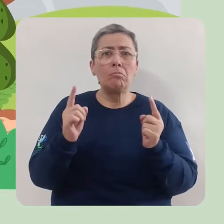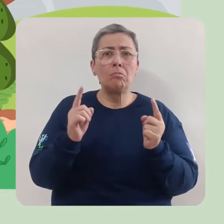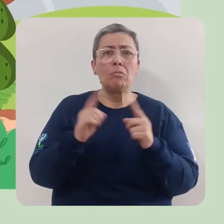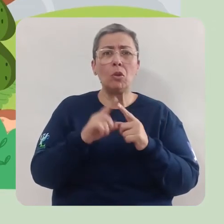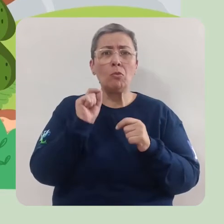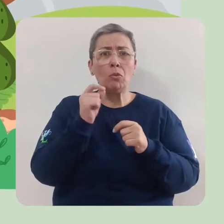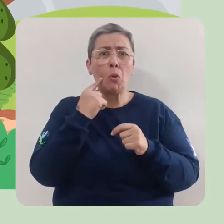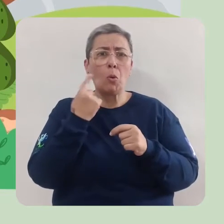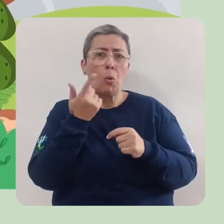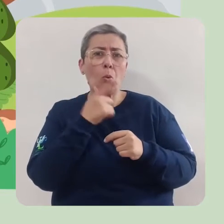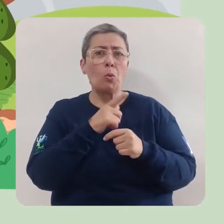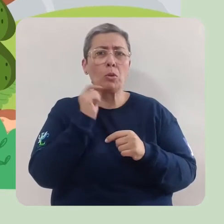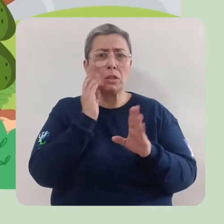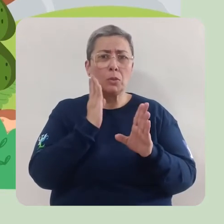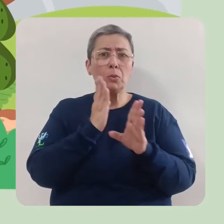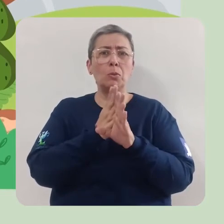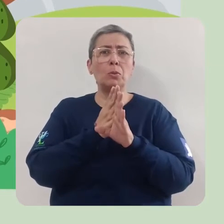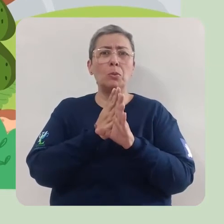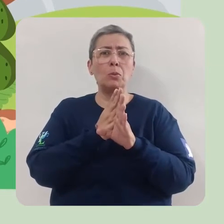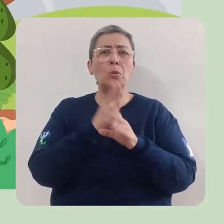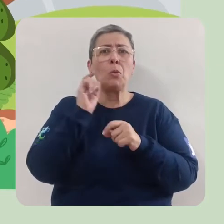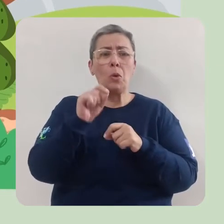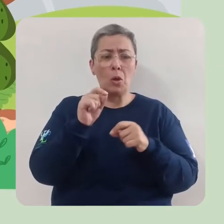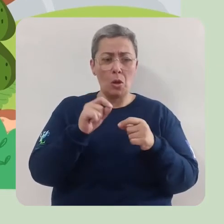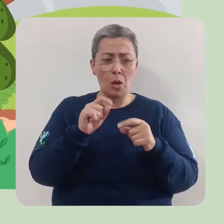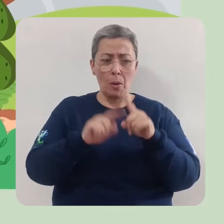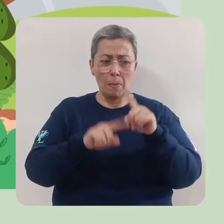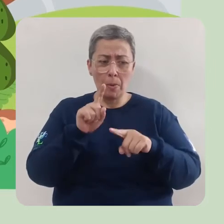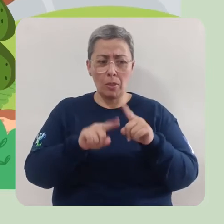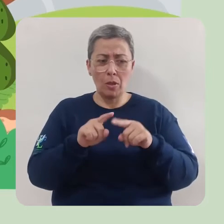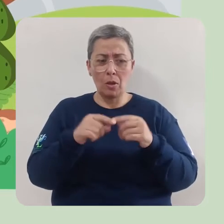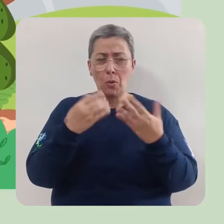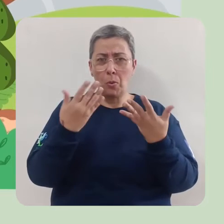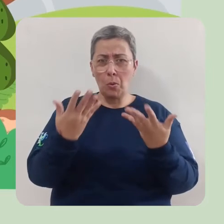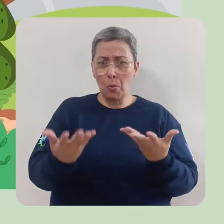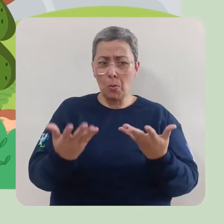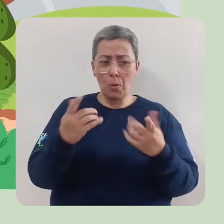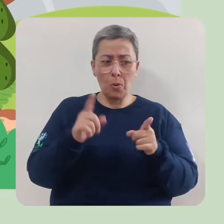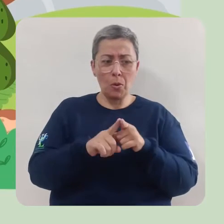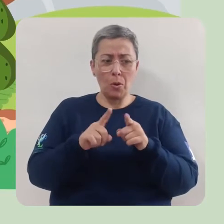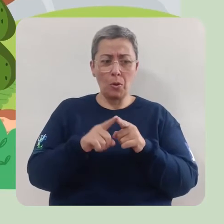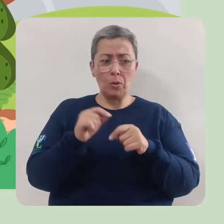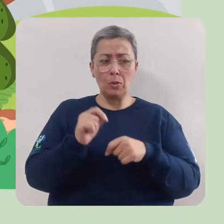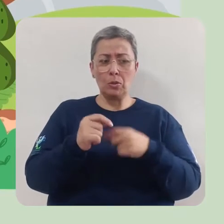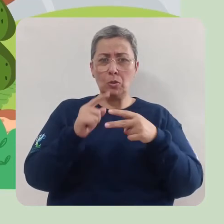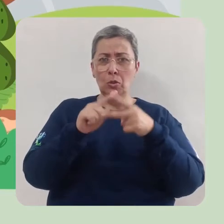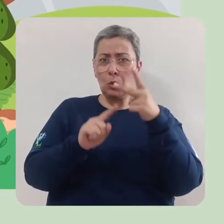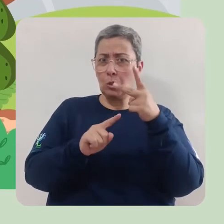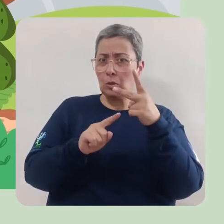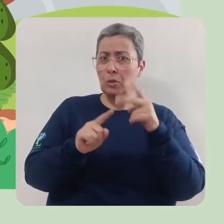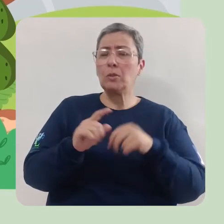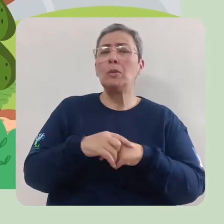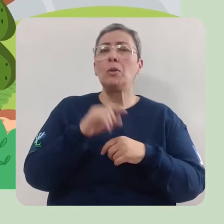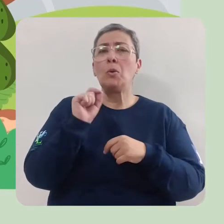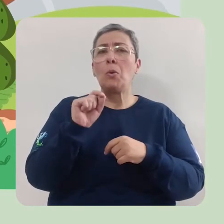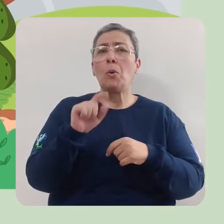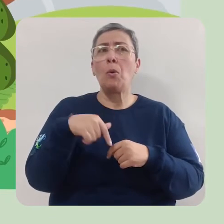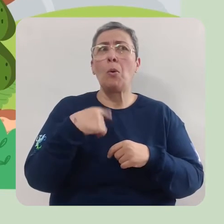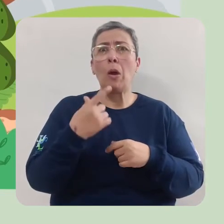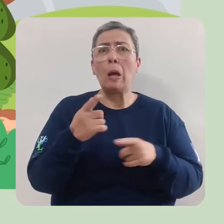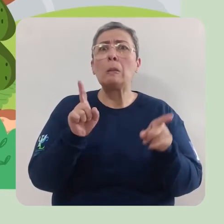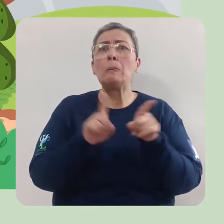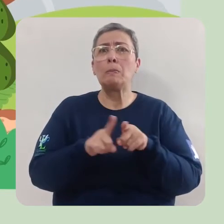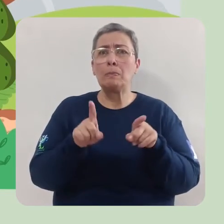consegue encontrar esse objeto e esse objeto? E além de tudo,